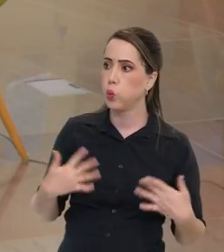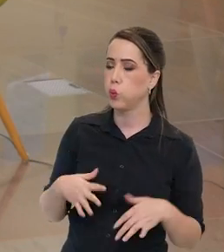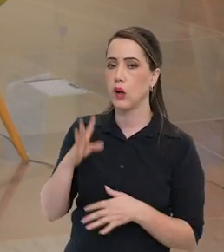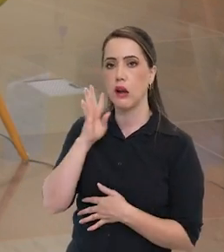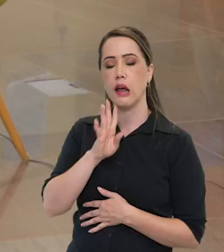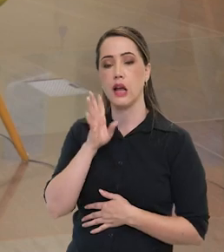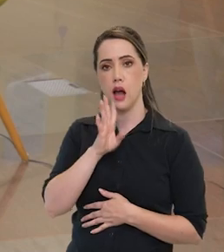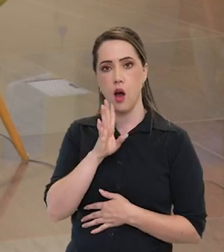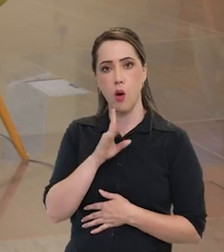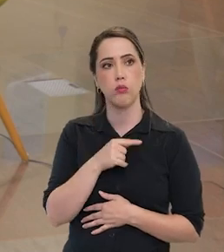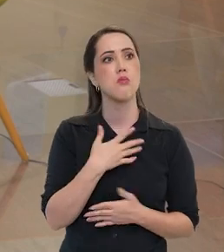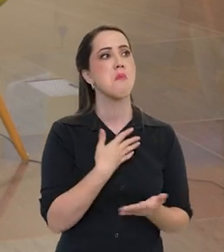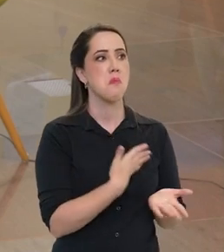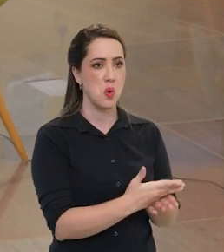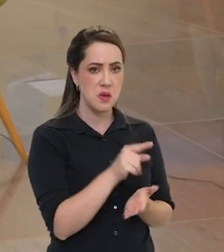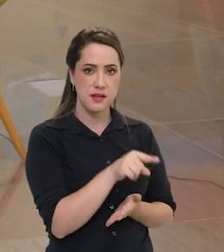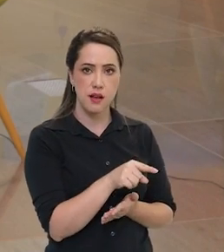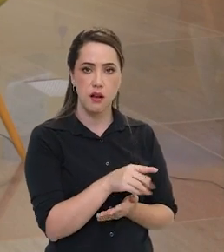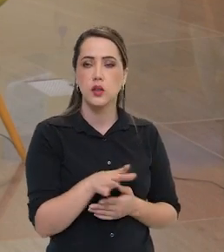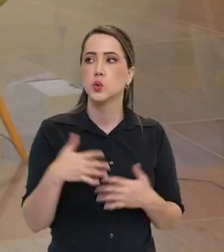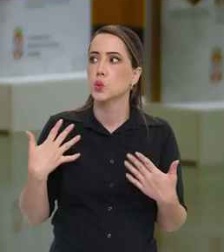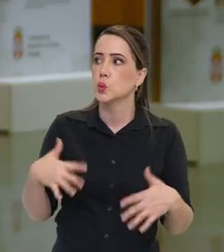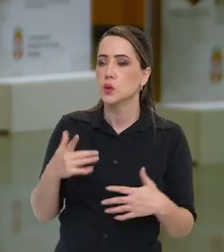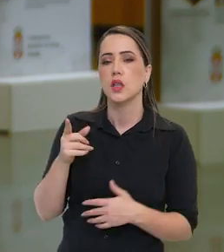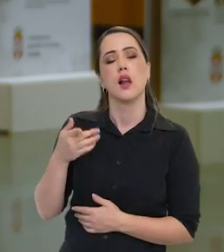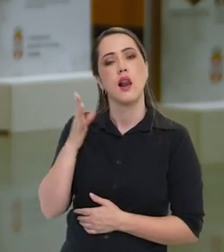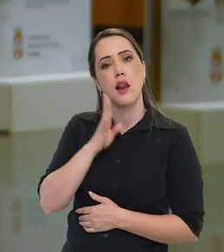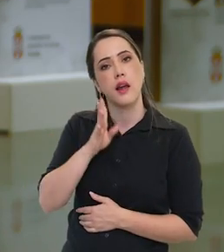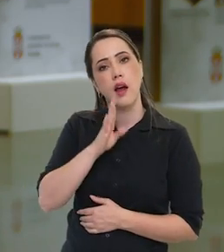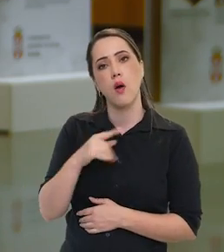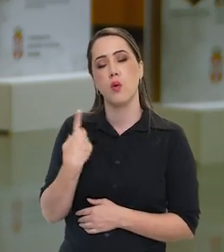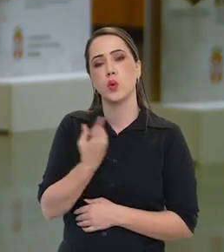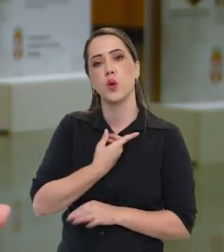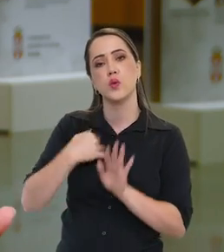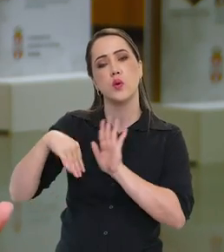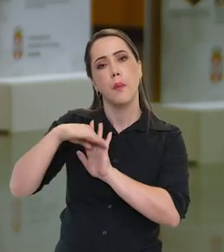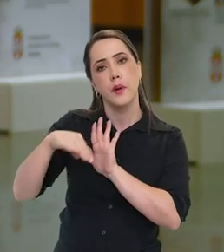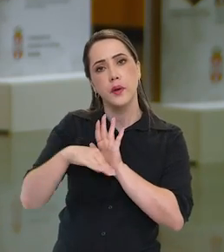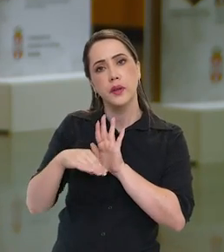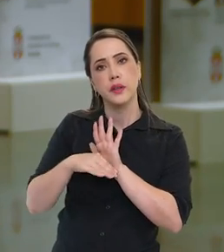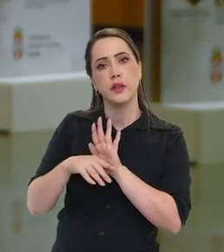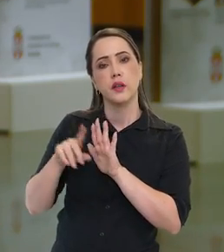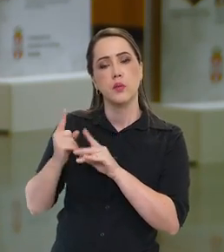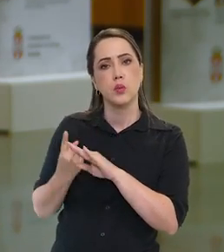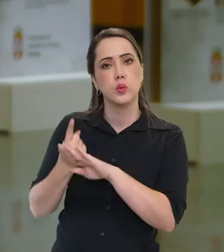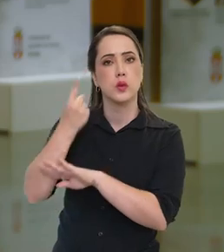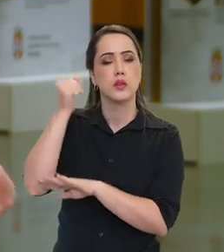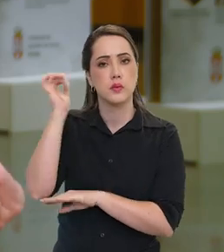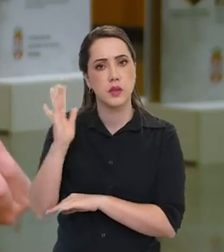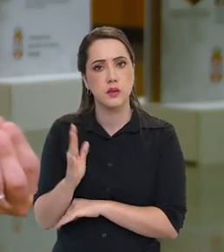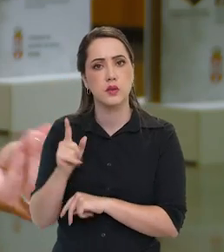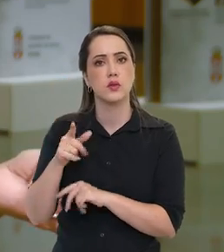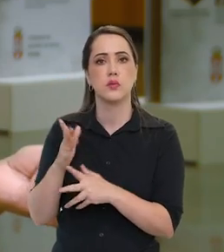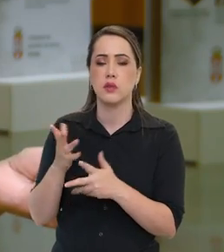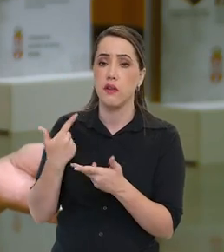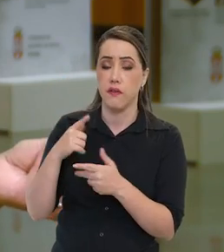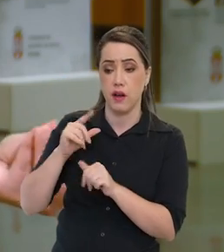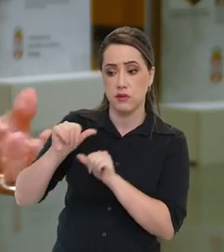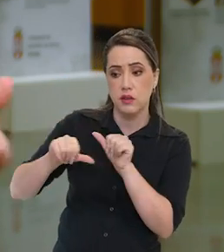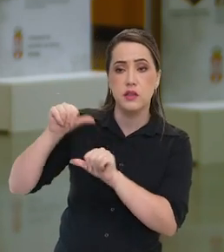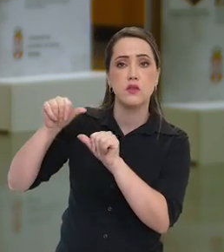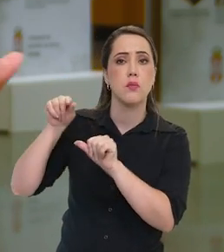bacana isso. Para começar. Para começar. De que forma que o nosso programa espacial brasileiro vai ser